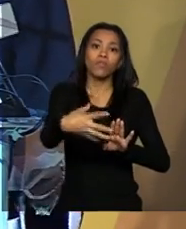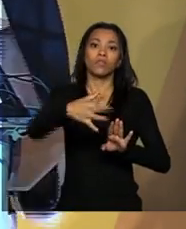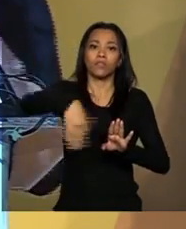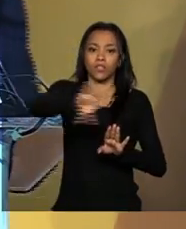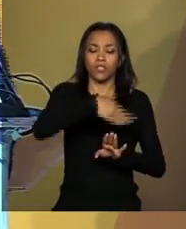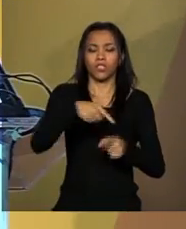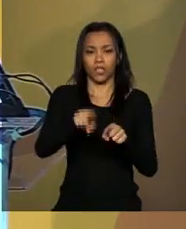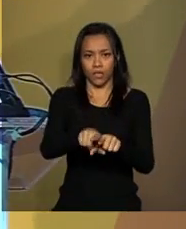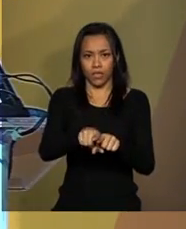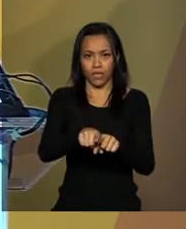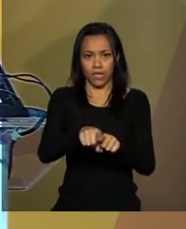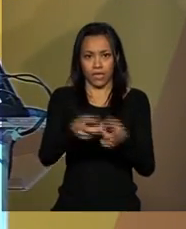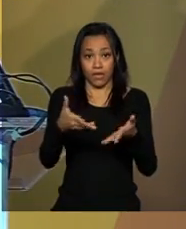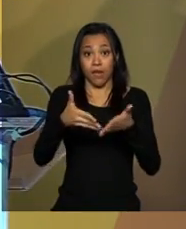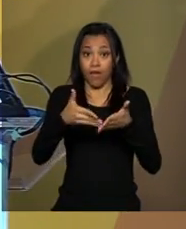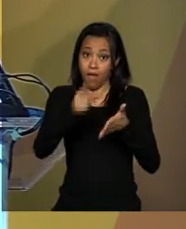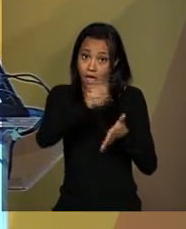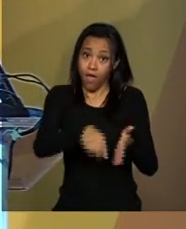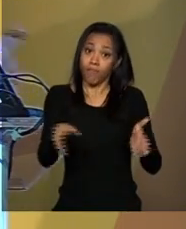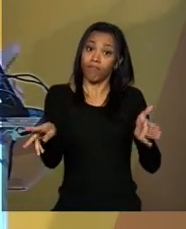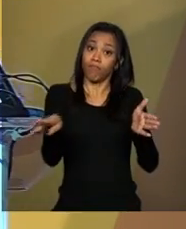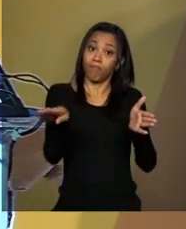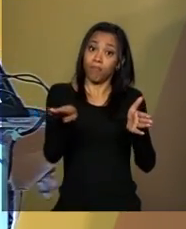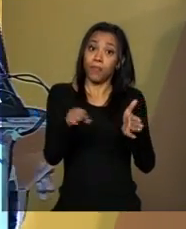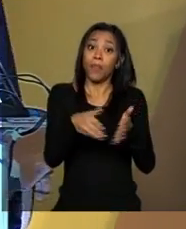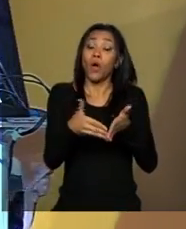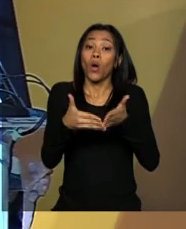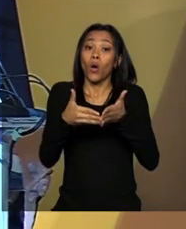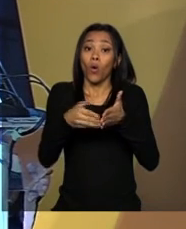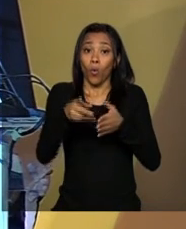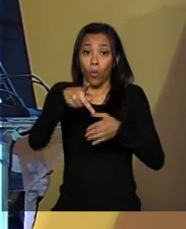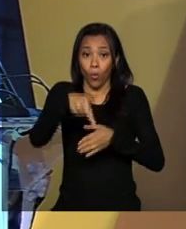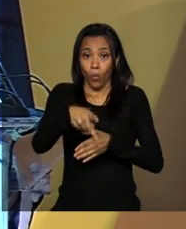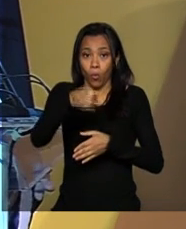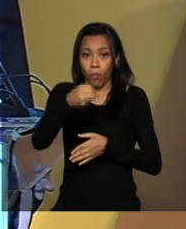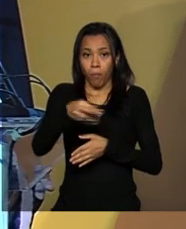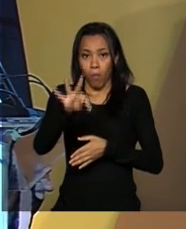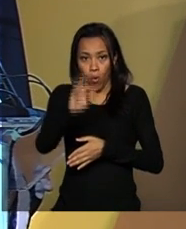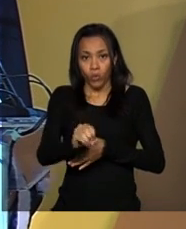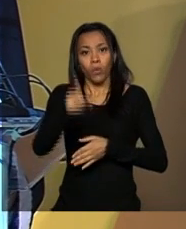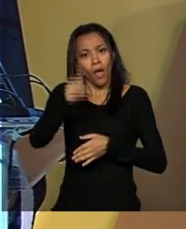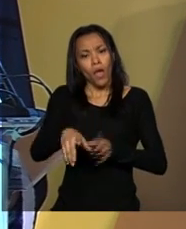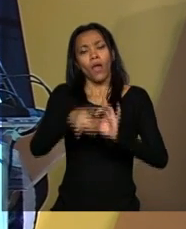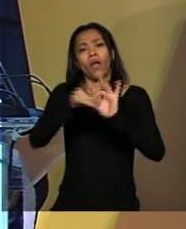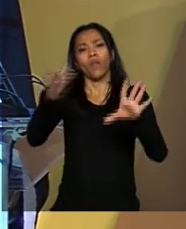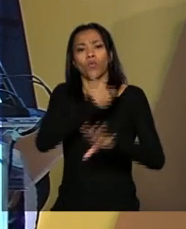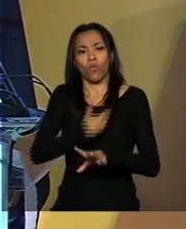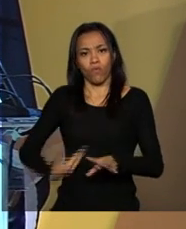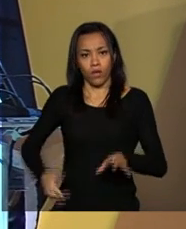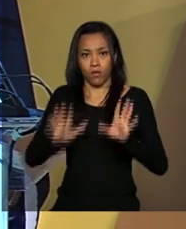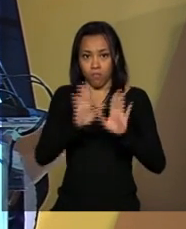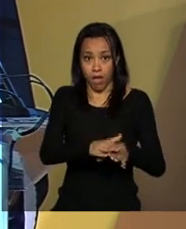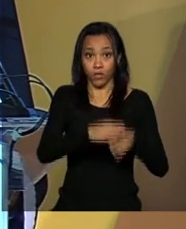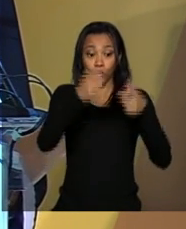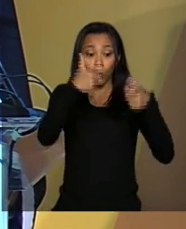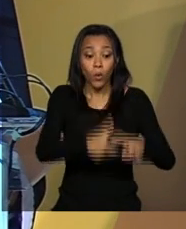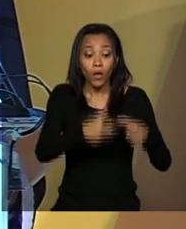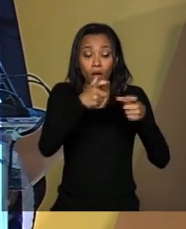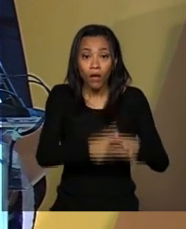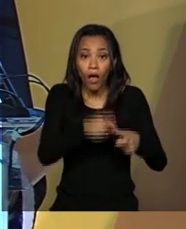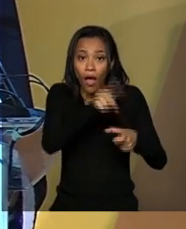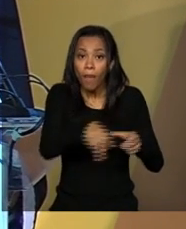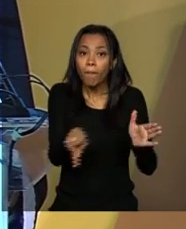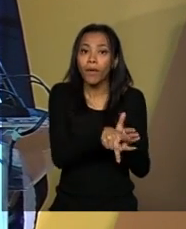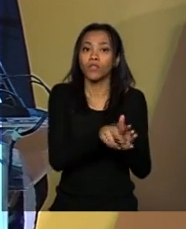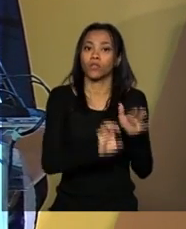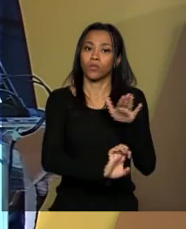públicos. Os terminais são privados, o porto é que é público. Com investimentos previstos de quase 12 bilhões